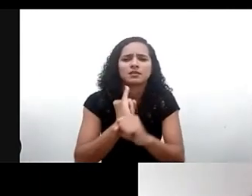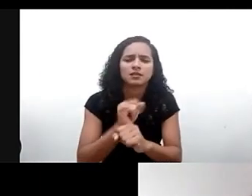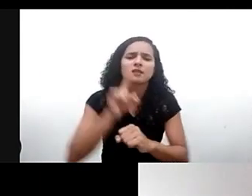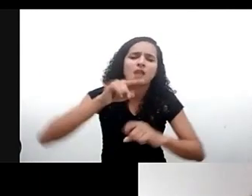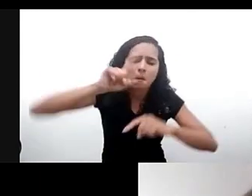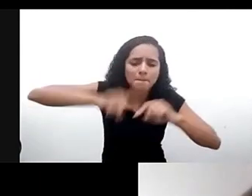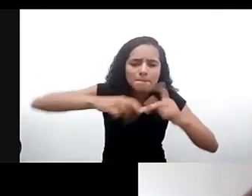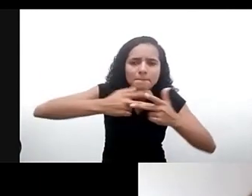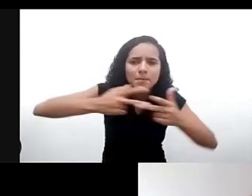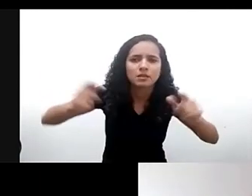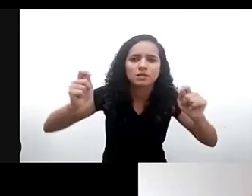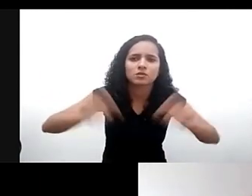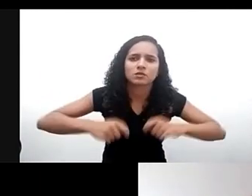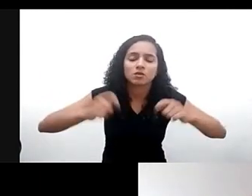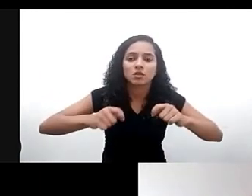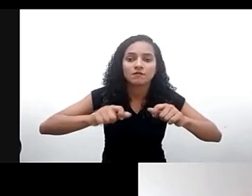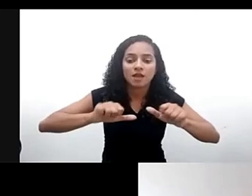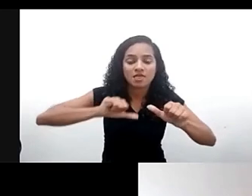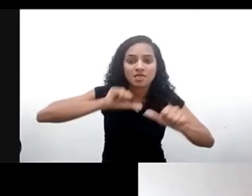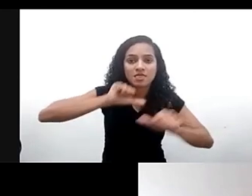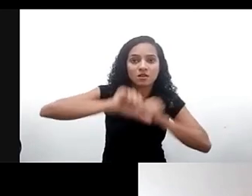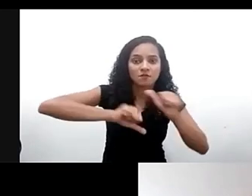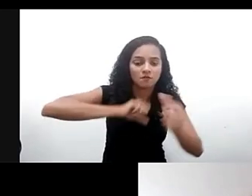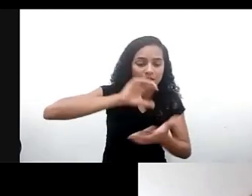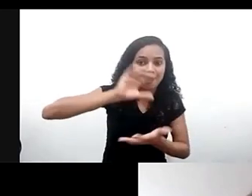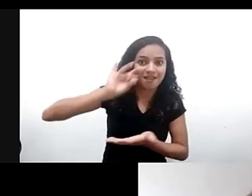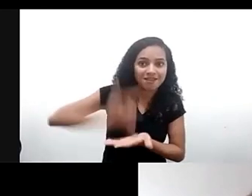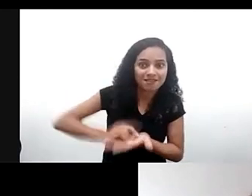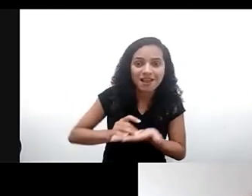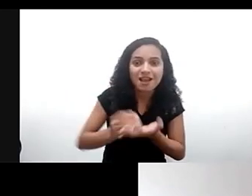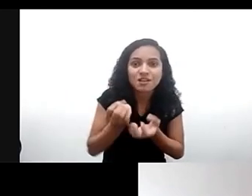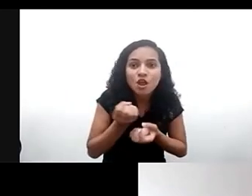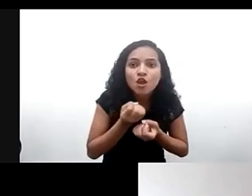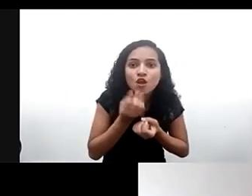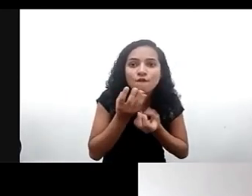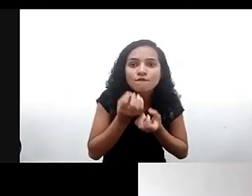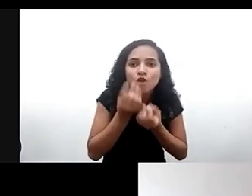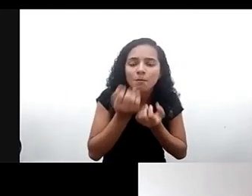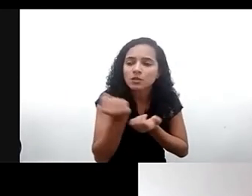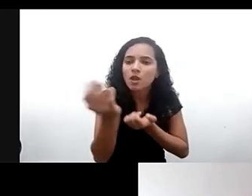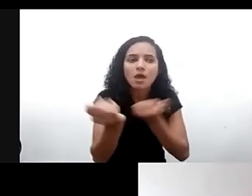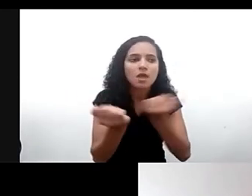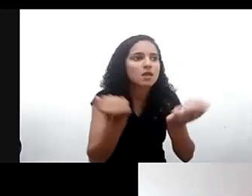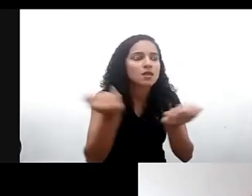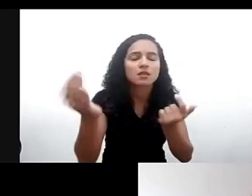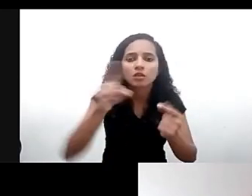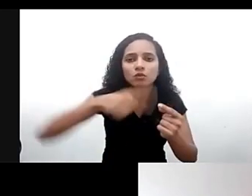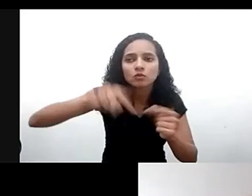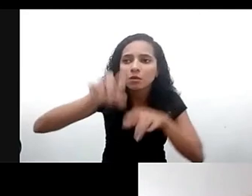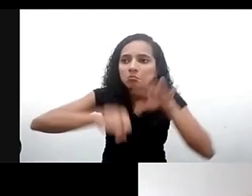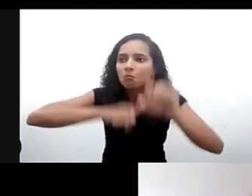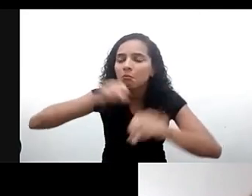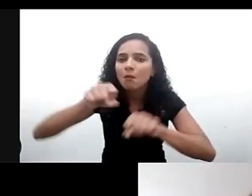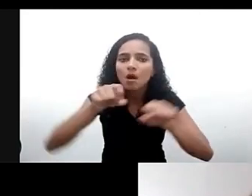que possam realmente transformar realidades levar informação levar conteúdo e permitir que a gente possa dar